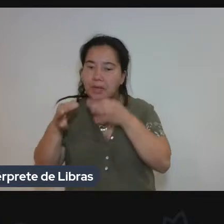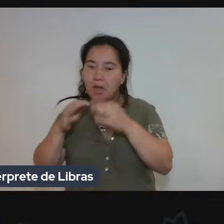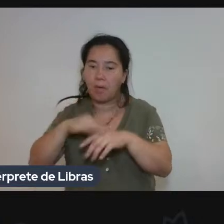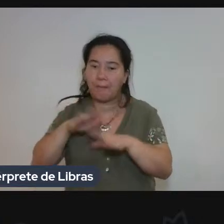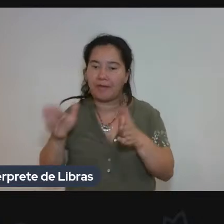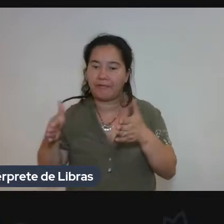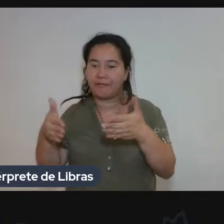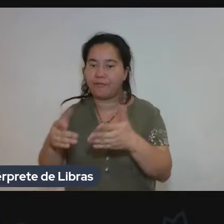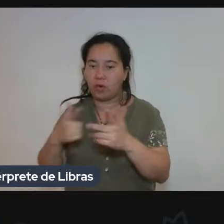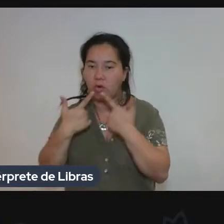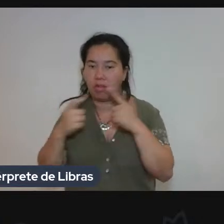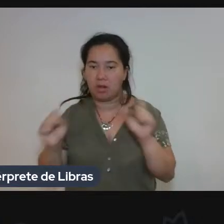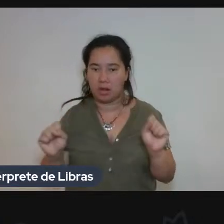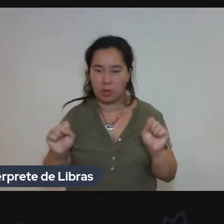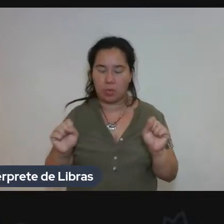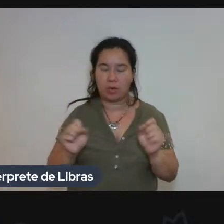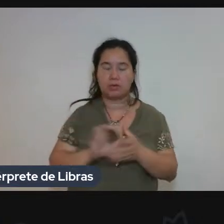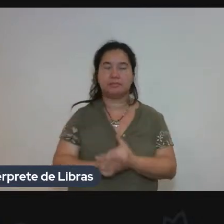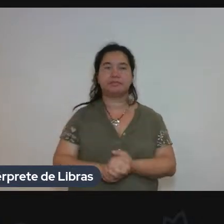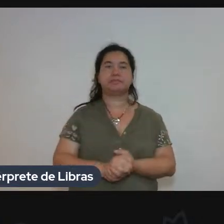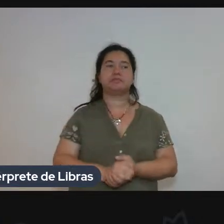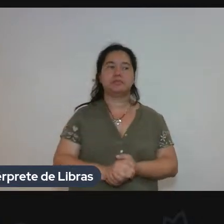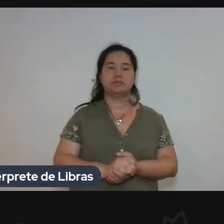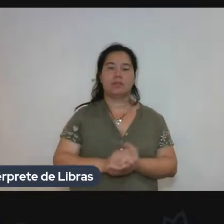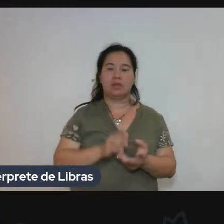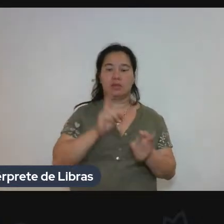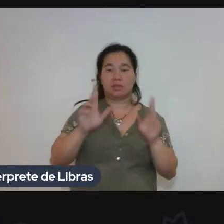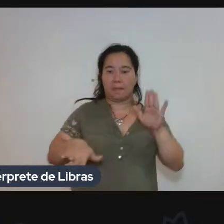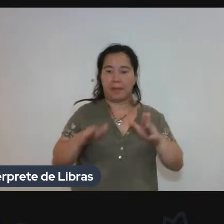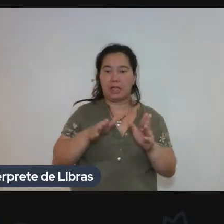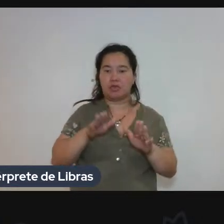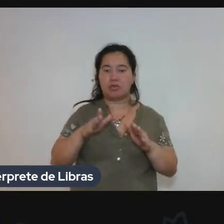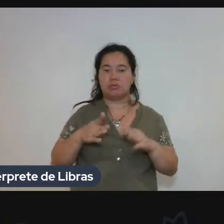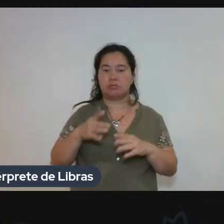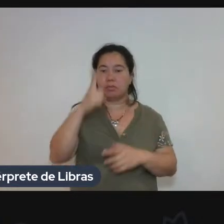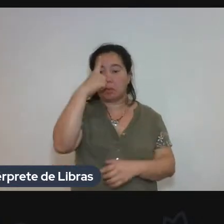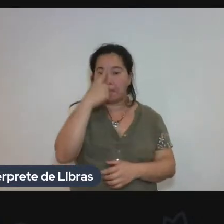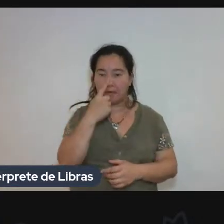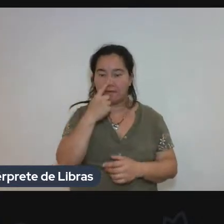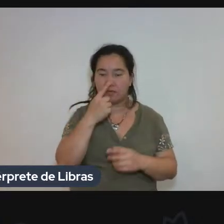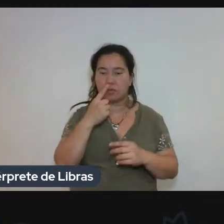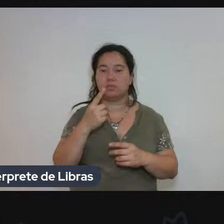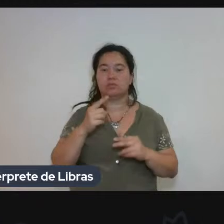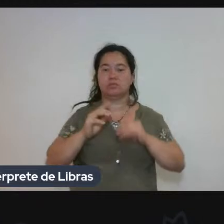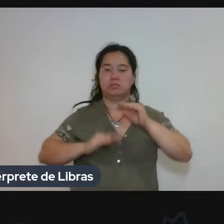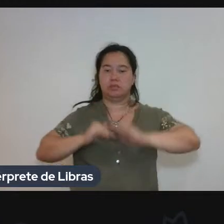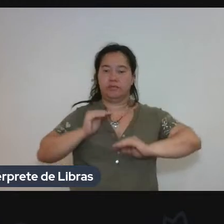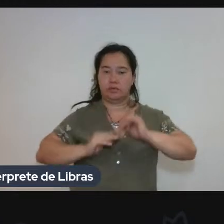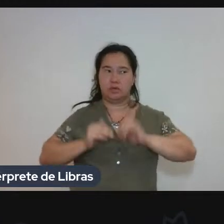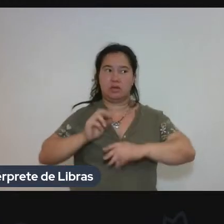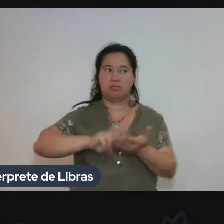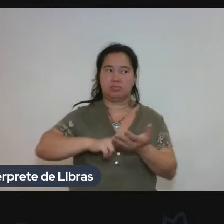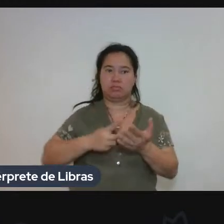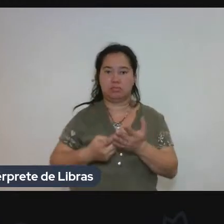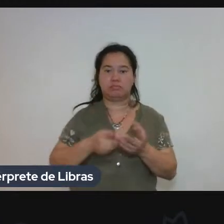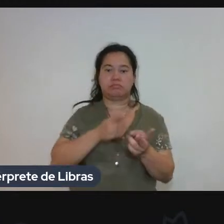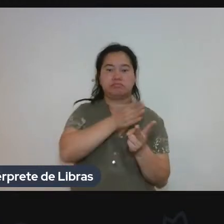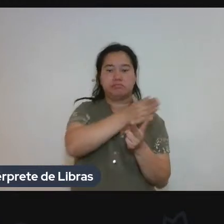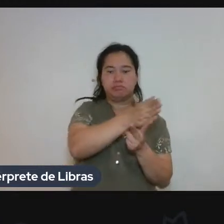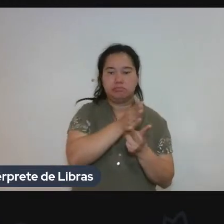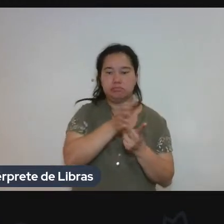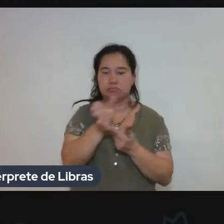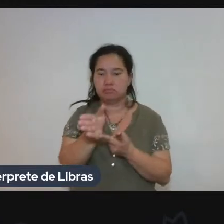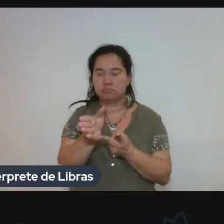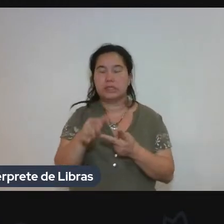isso. E aí me lembrou um texto do Márcio Zerigmann Silva, quando ele faz uma crítica da